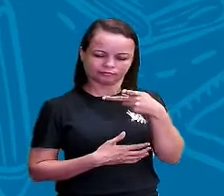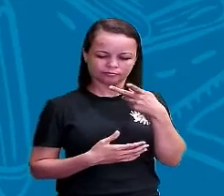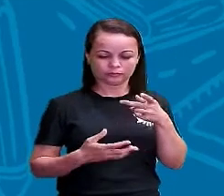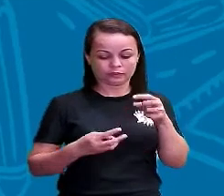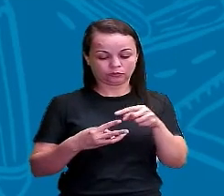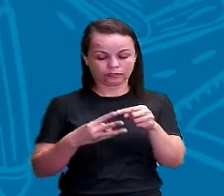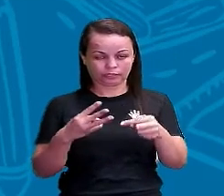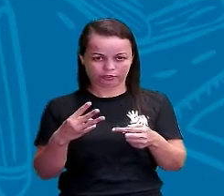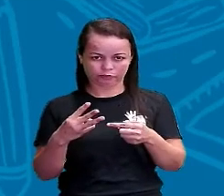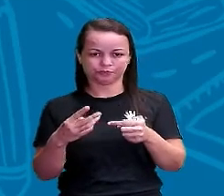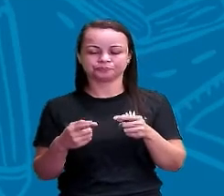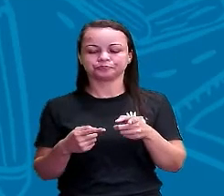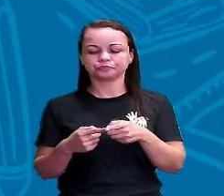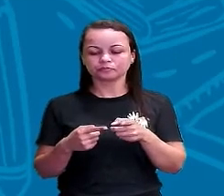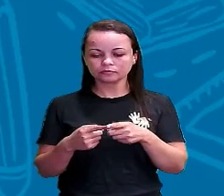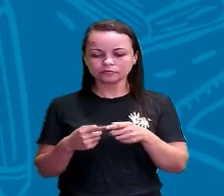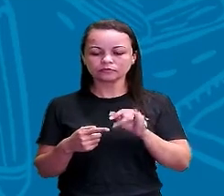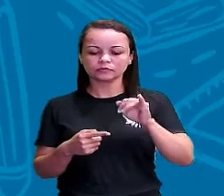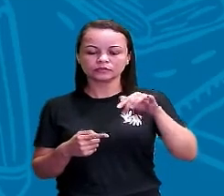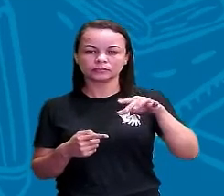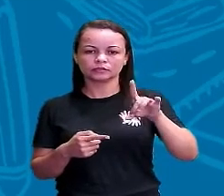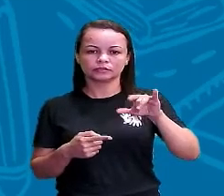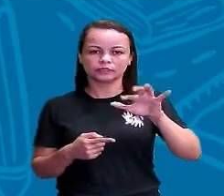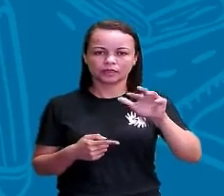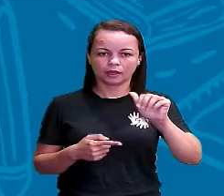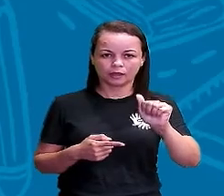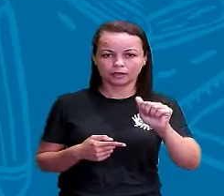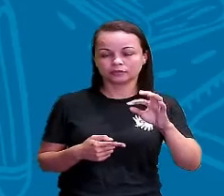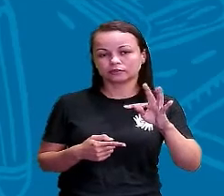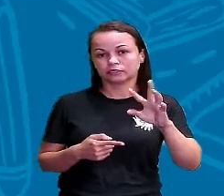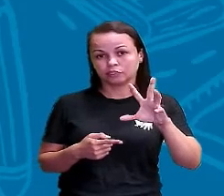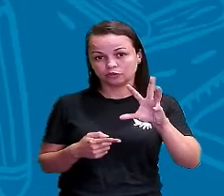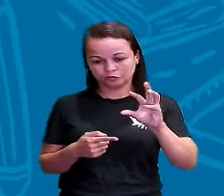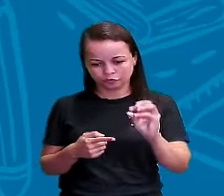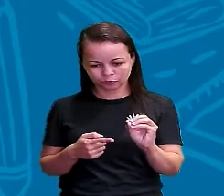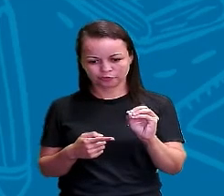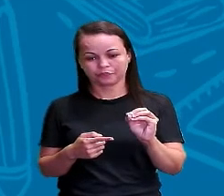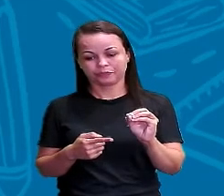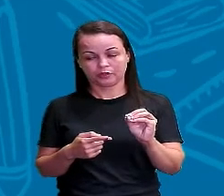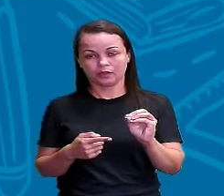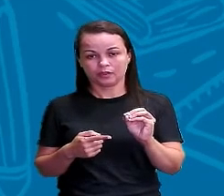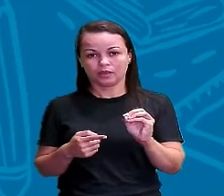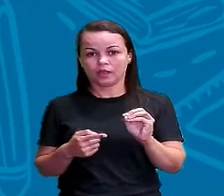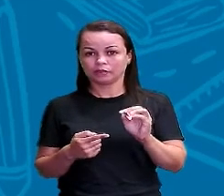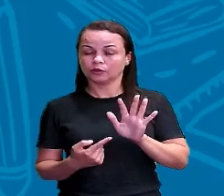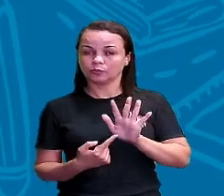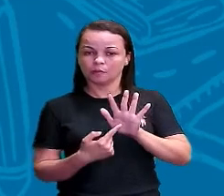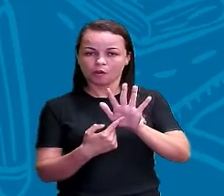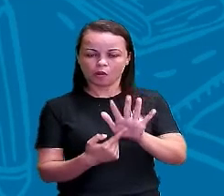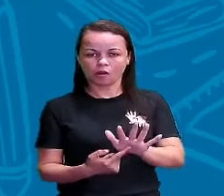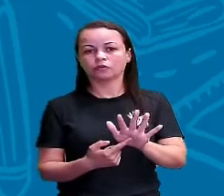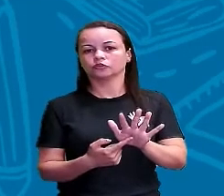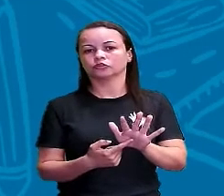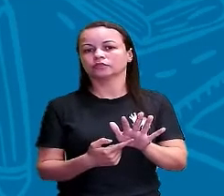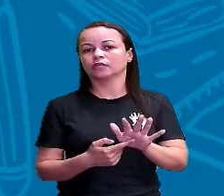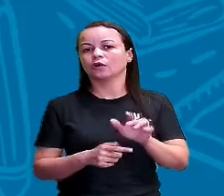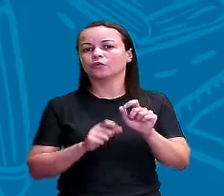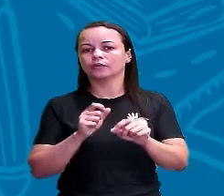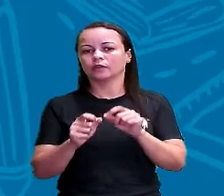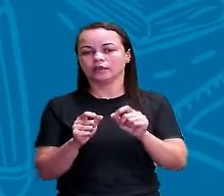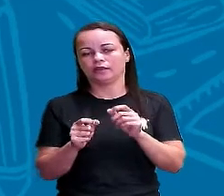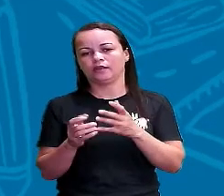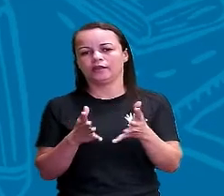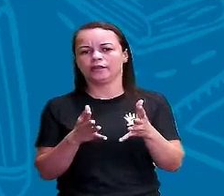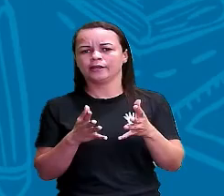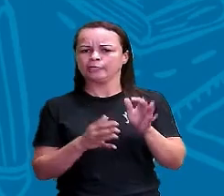modos. Pode ser o modo indicativo, subjuntivo e imperativo. O modo indicativo é aquele que indica